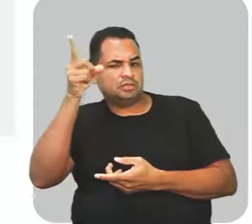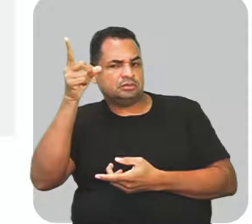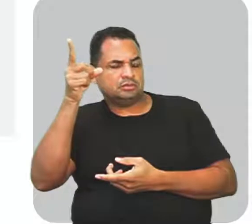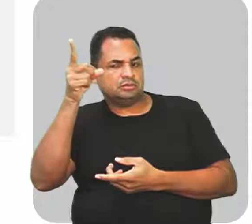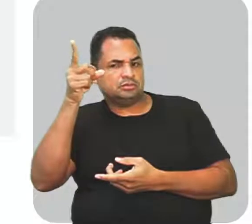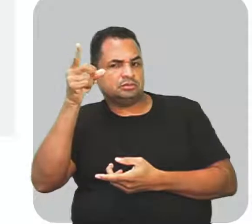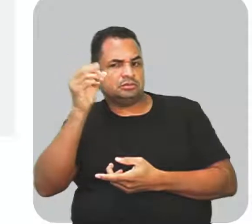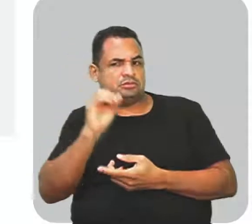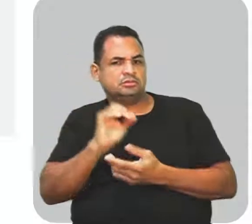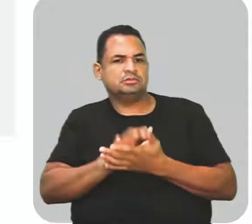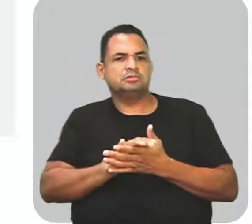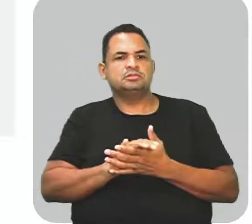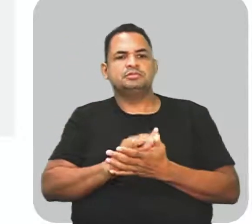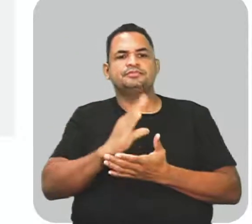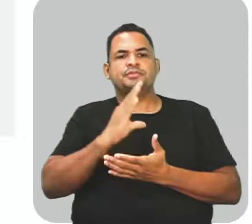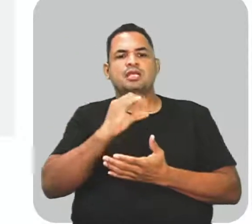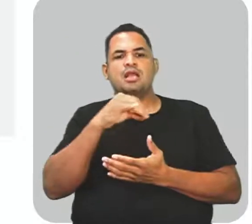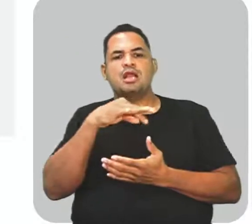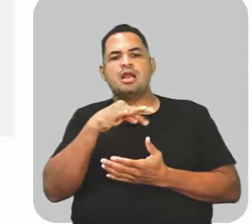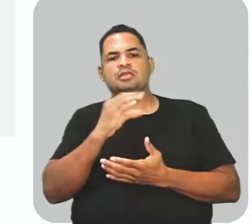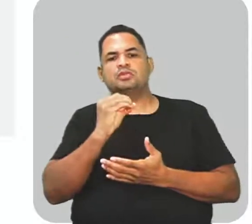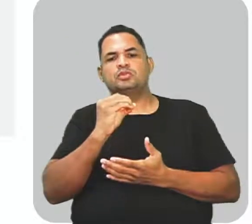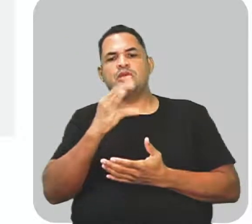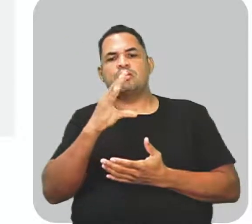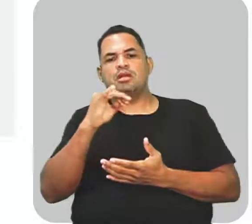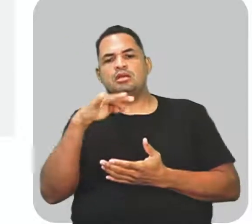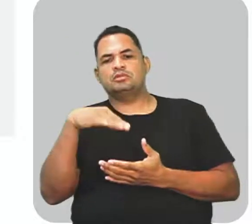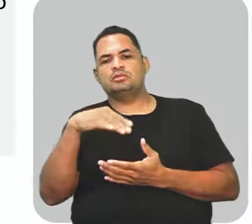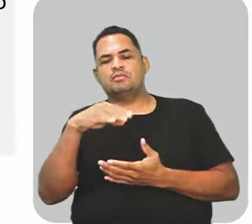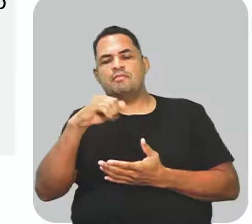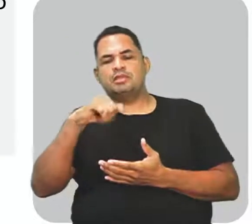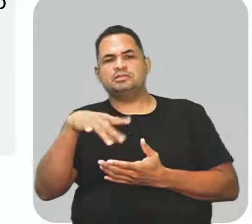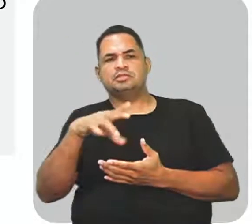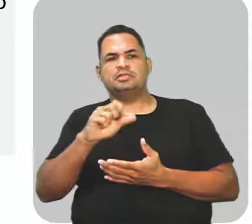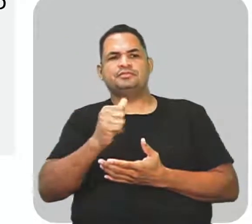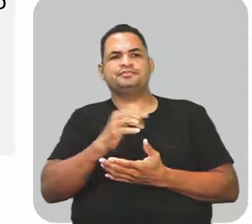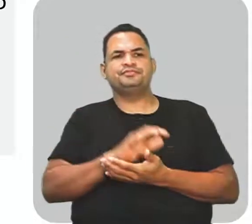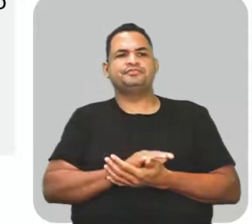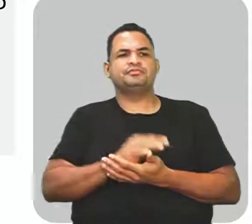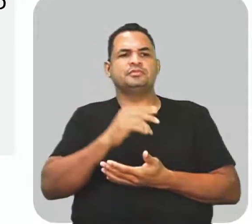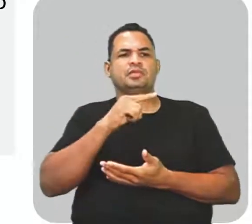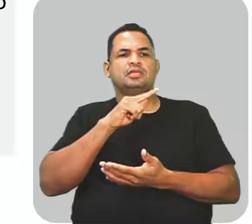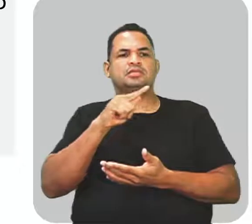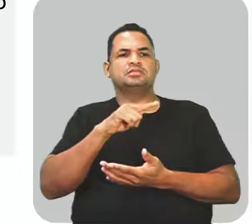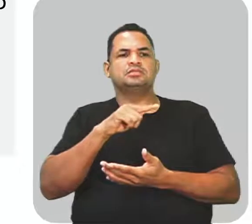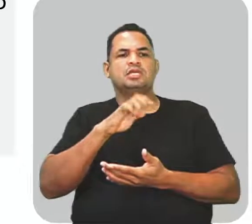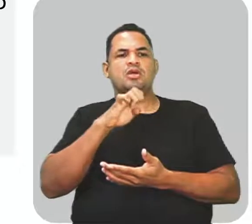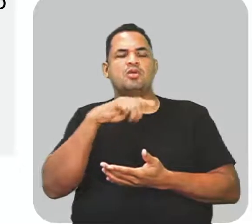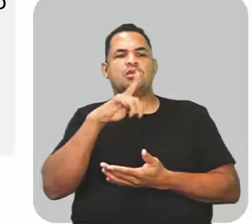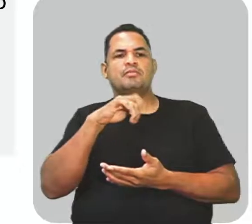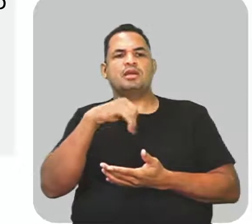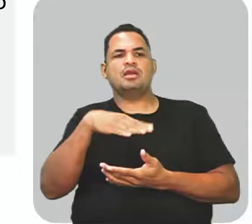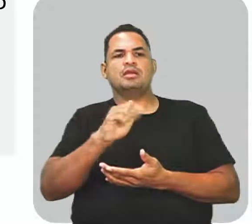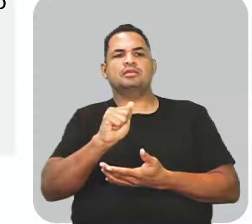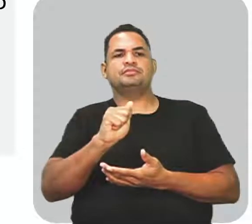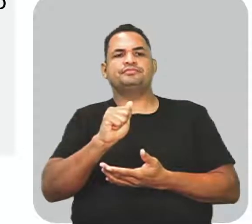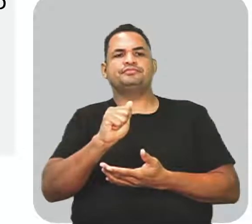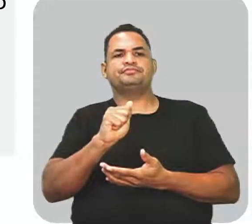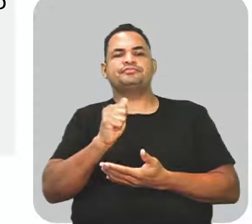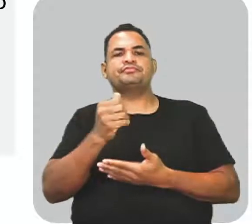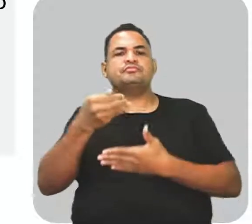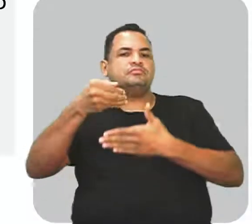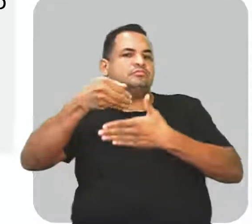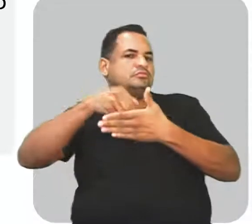ok? Eu canto um canto matinal. Zêugma. Zêugma é a